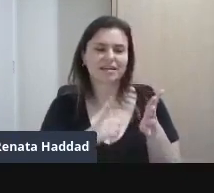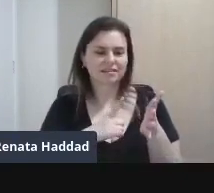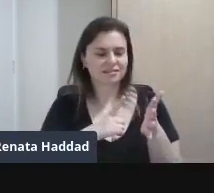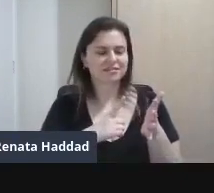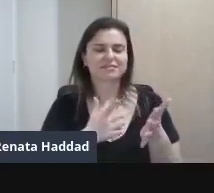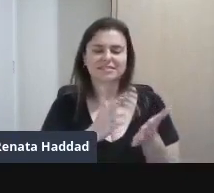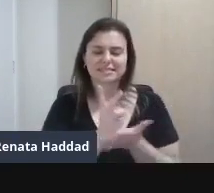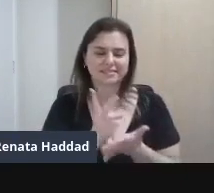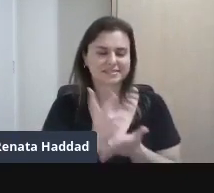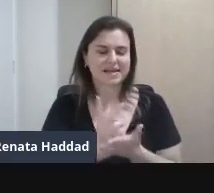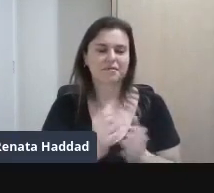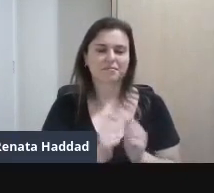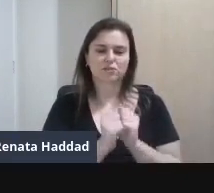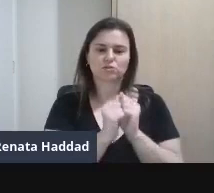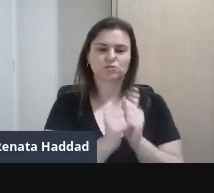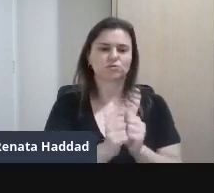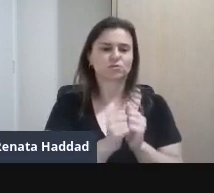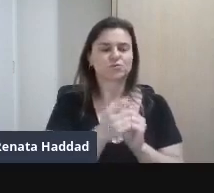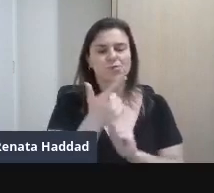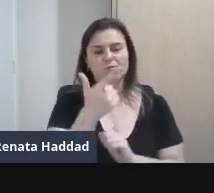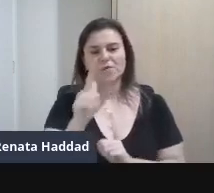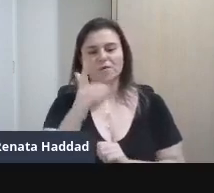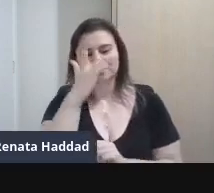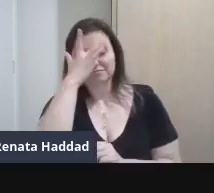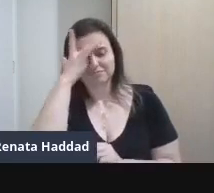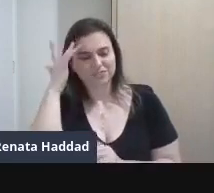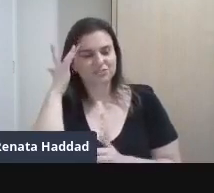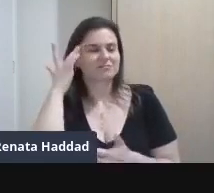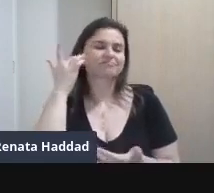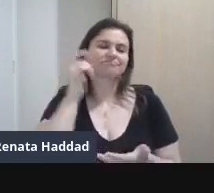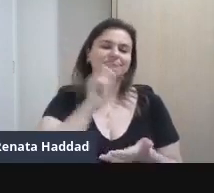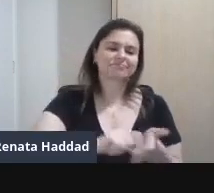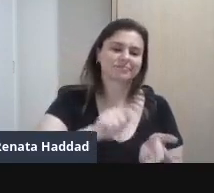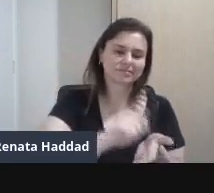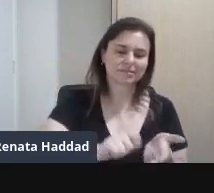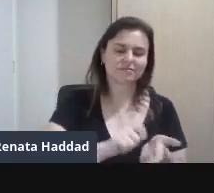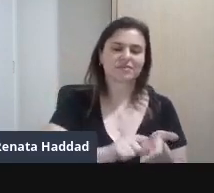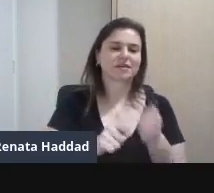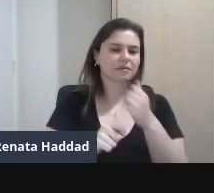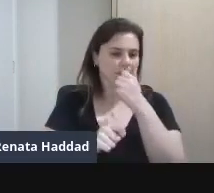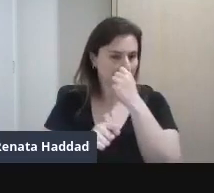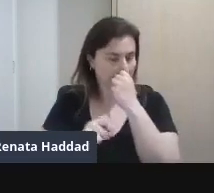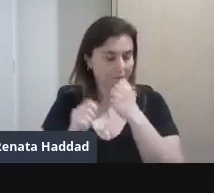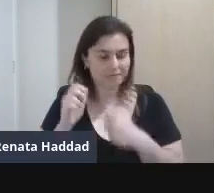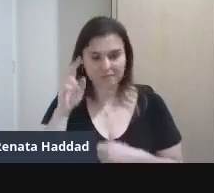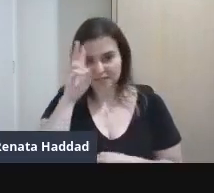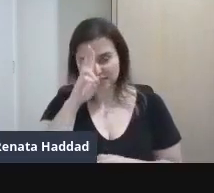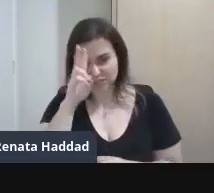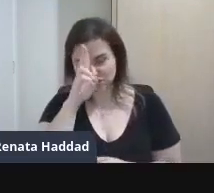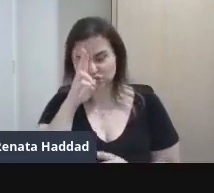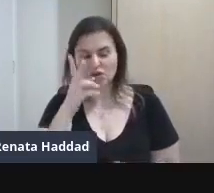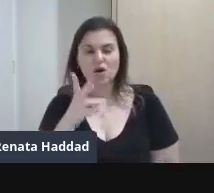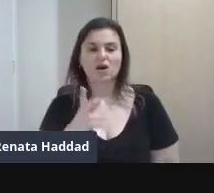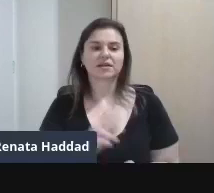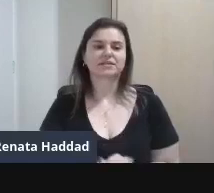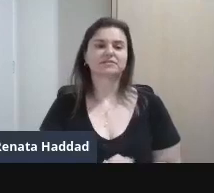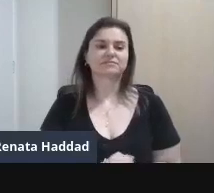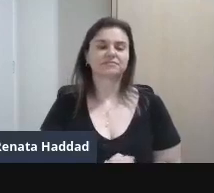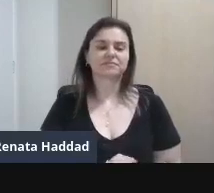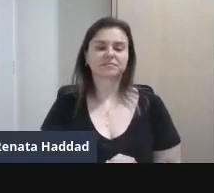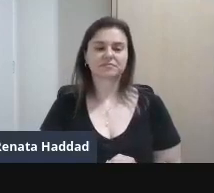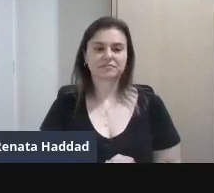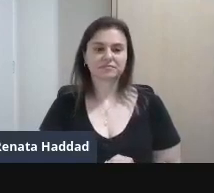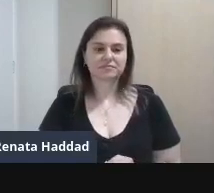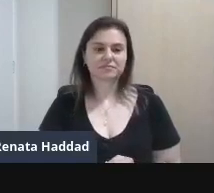grandes Grandes Escritores Dramaturgos Wanderley Nelson Rodrigues Um deles Mas nossa